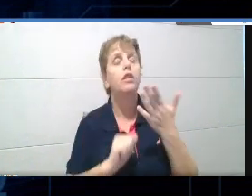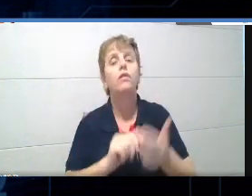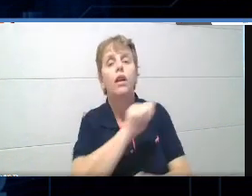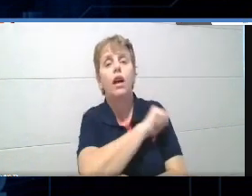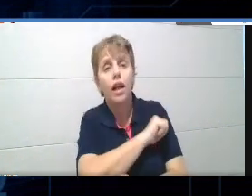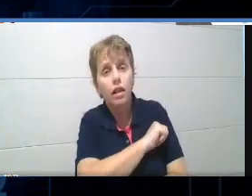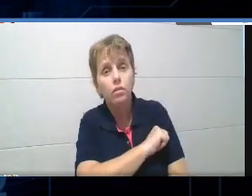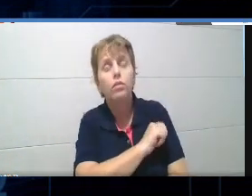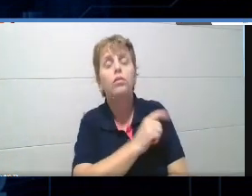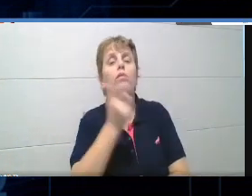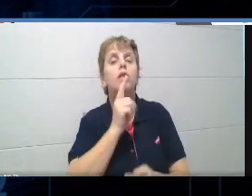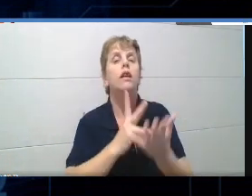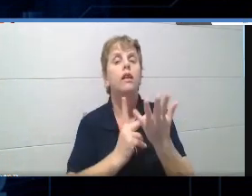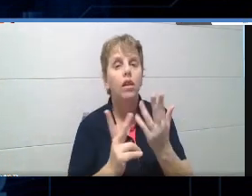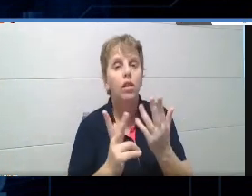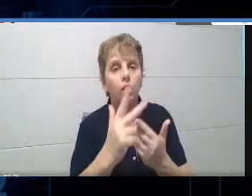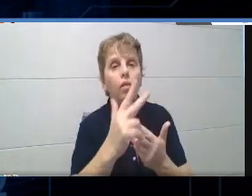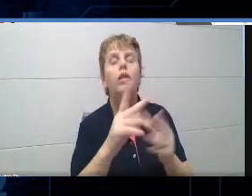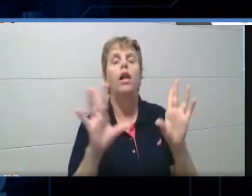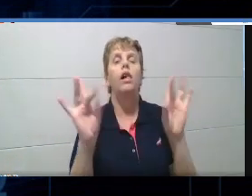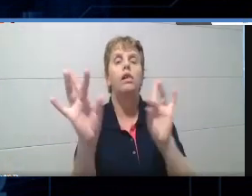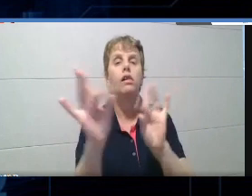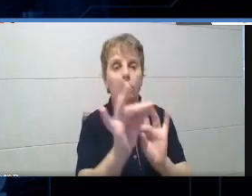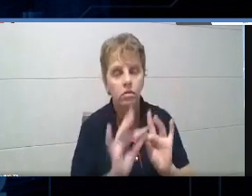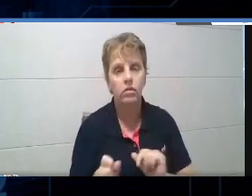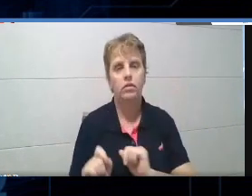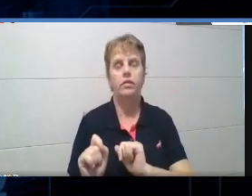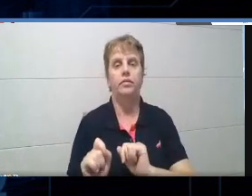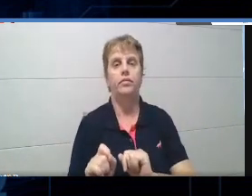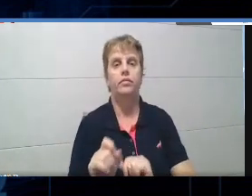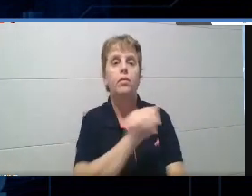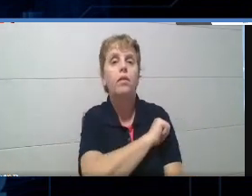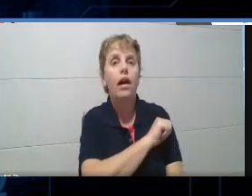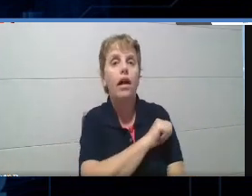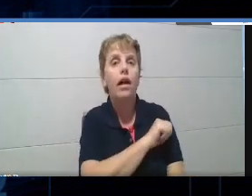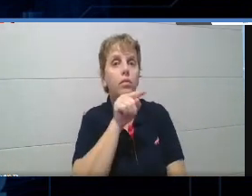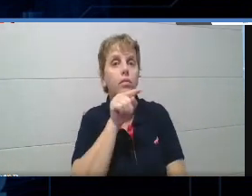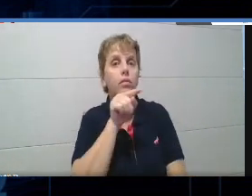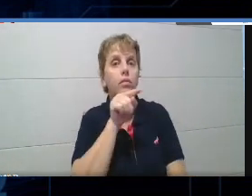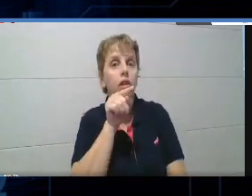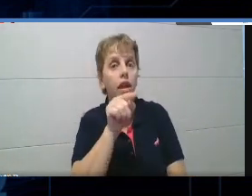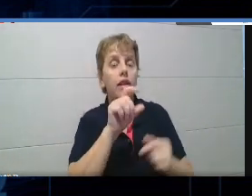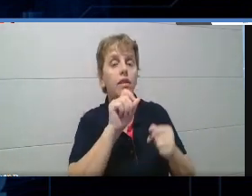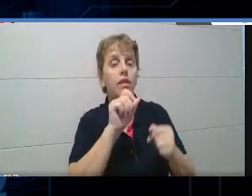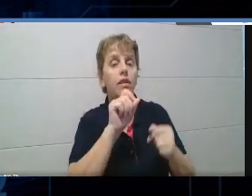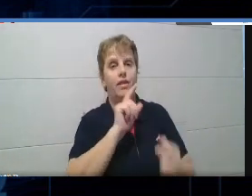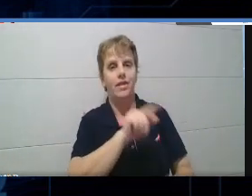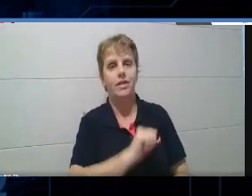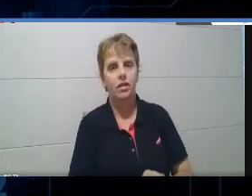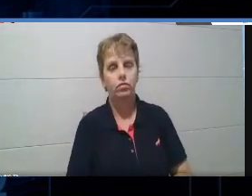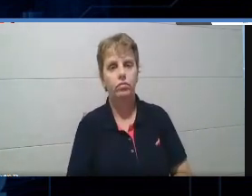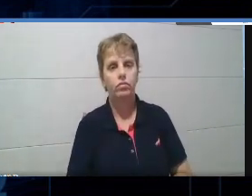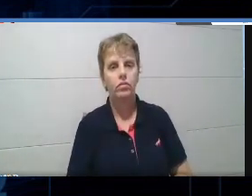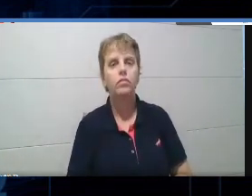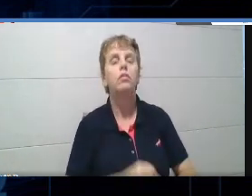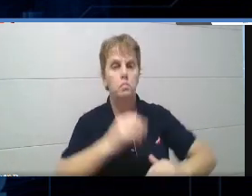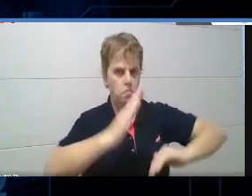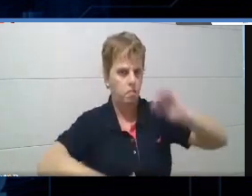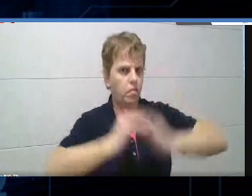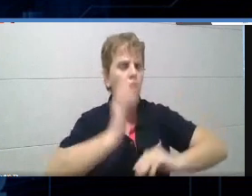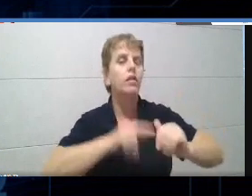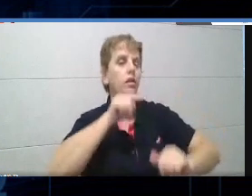desmontar alguma coisa, colar, que ele faça. Quando esse aluno faz, né? Coloca a mão na massa mesmo,